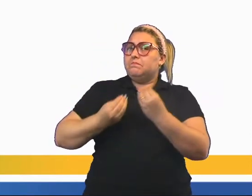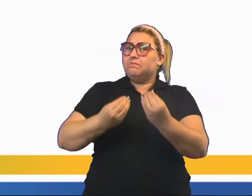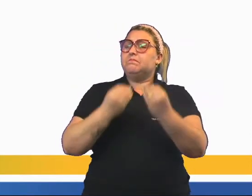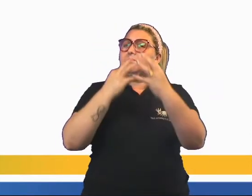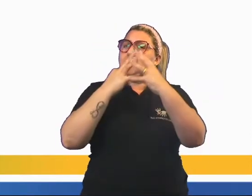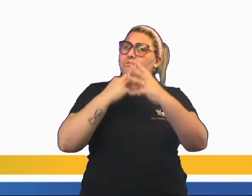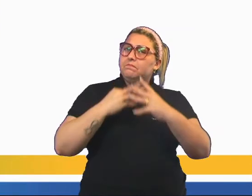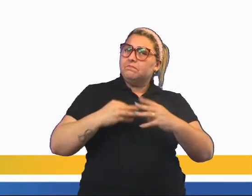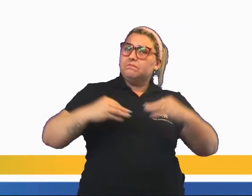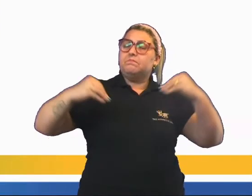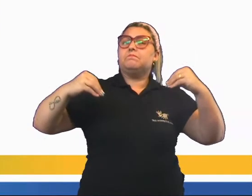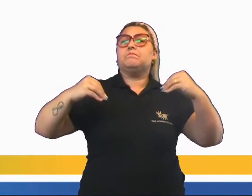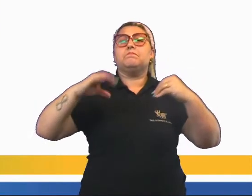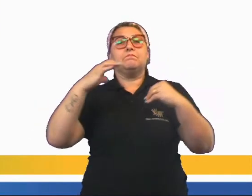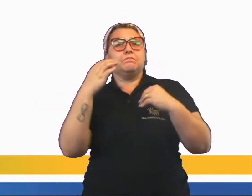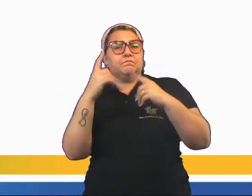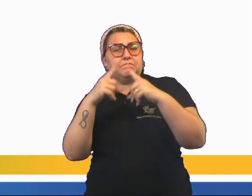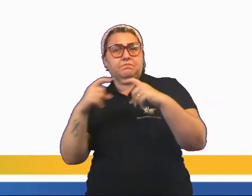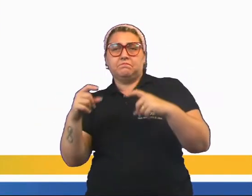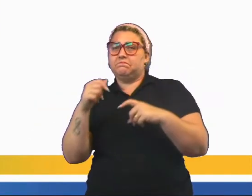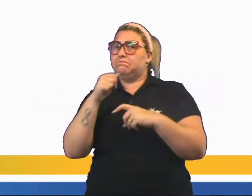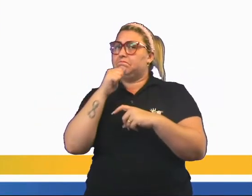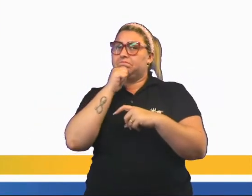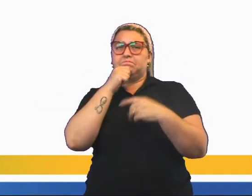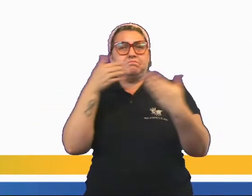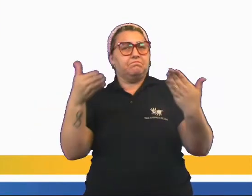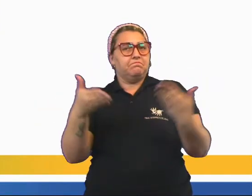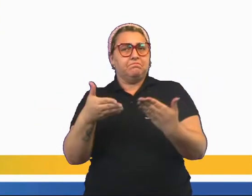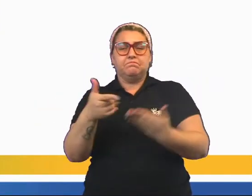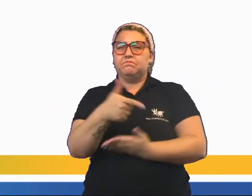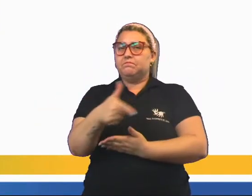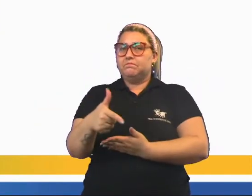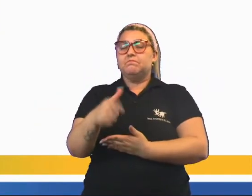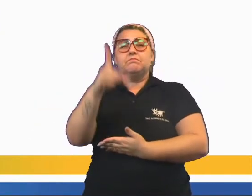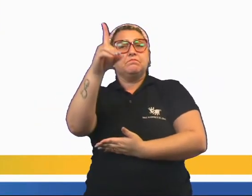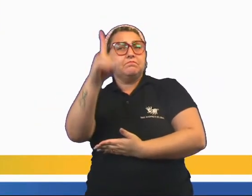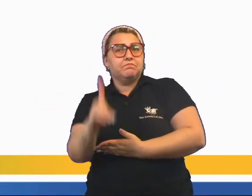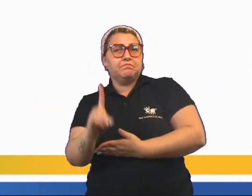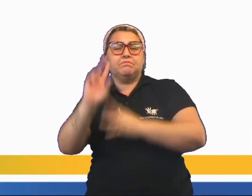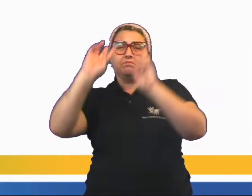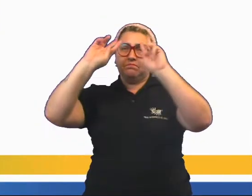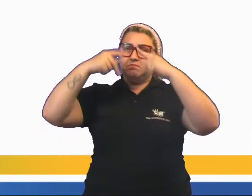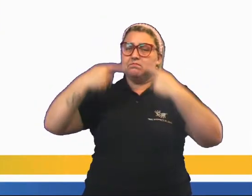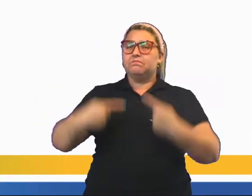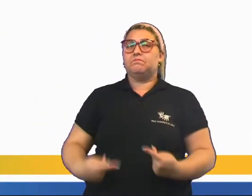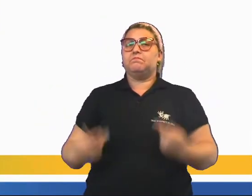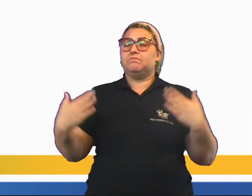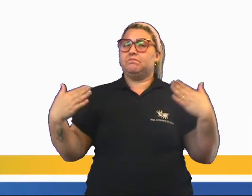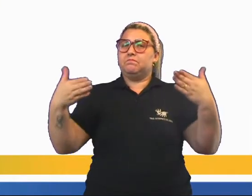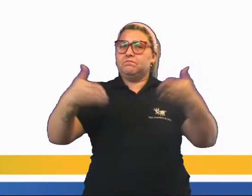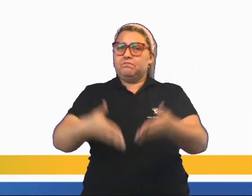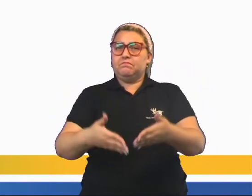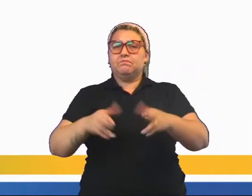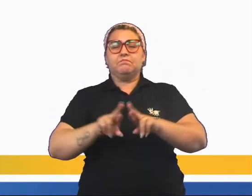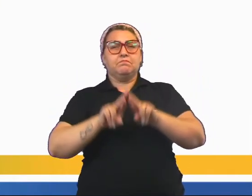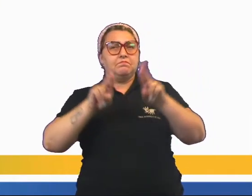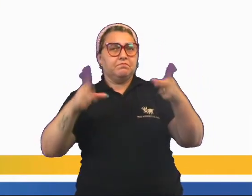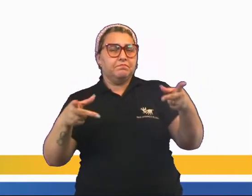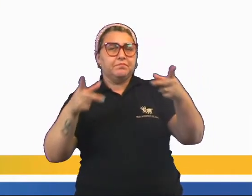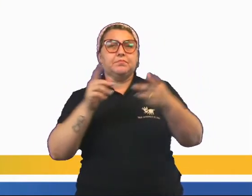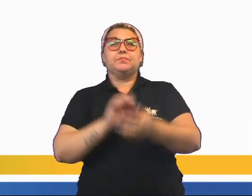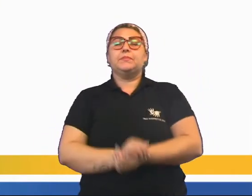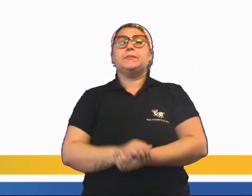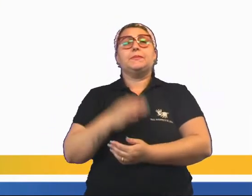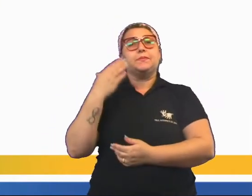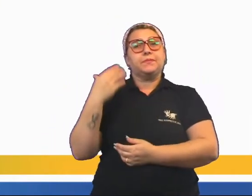sensibilidade que o científico ainda até agora não deu. Os direitos humanos. Há enfoques diferentes. A pode dizer, claro,